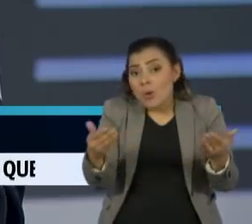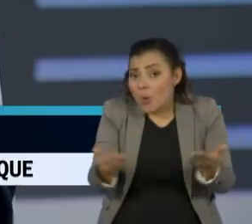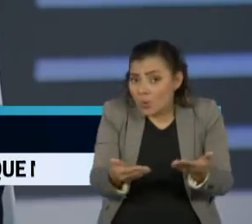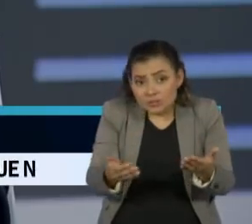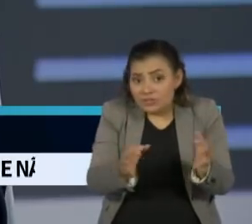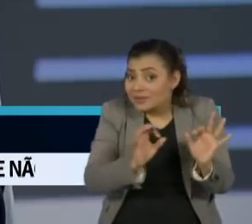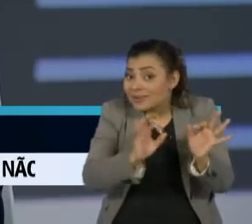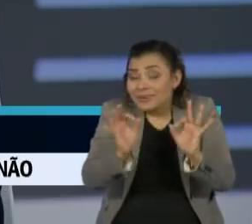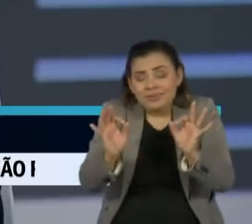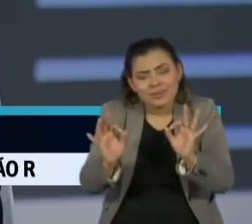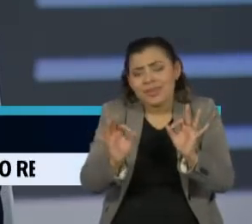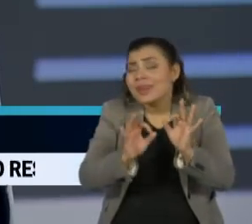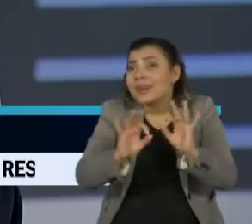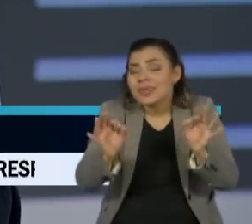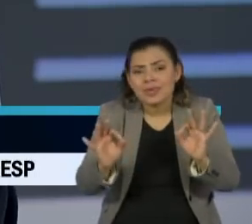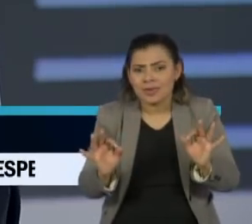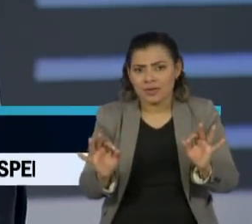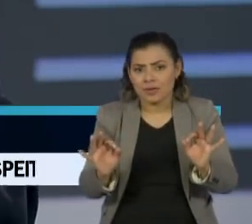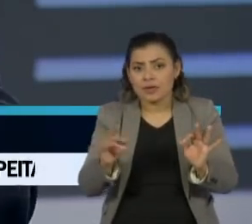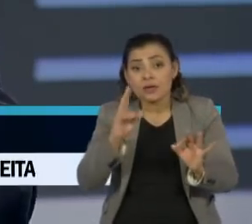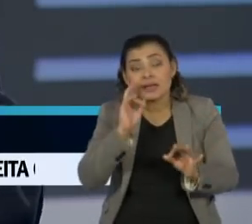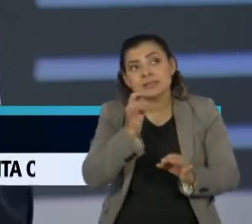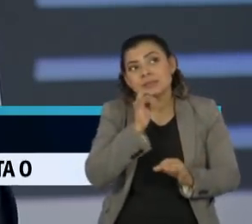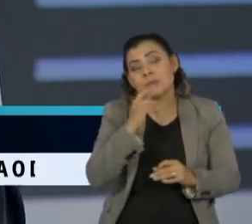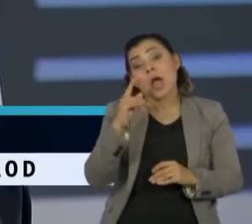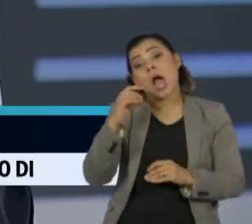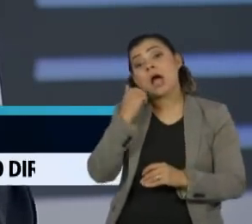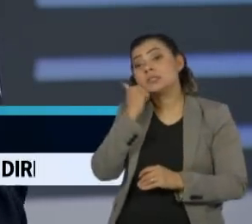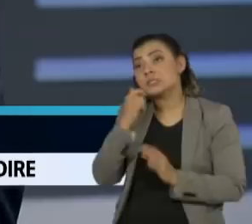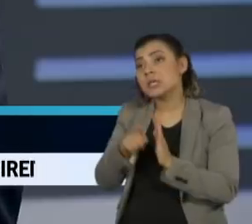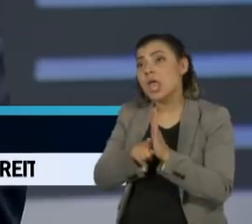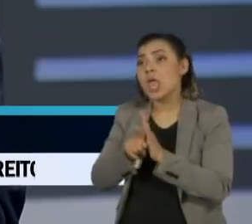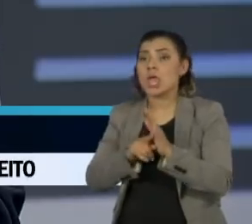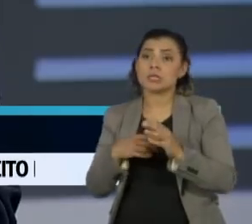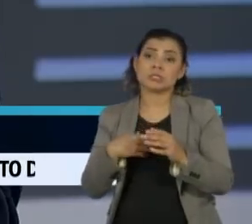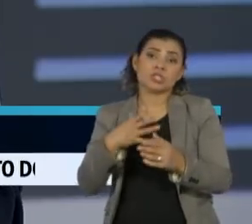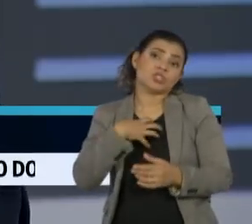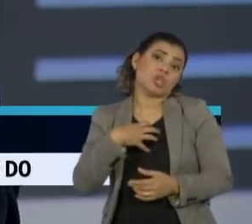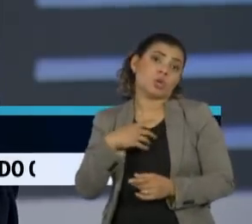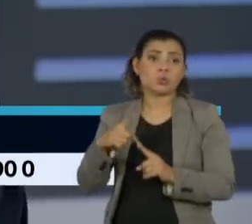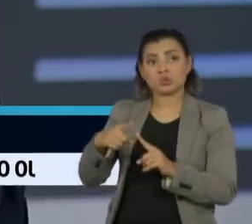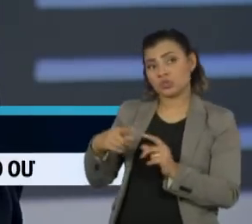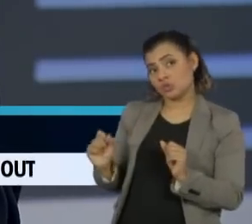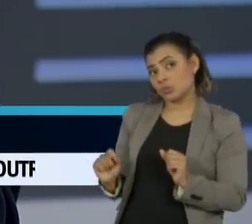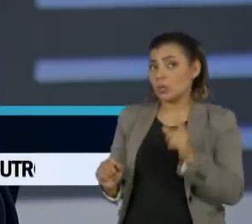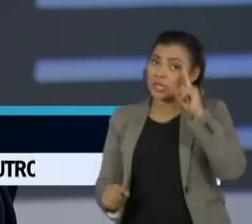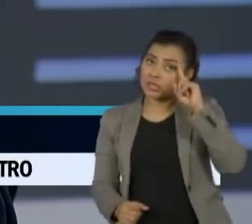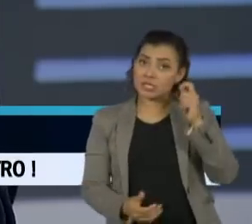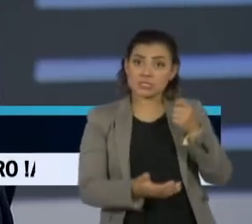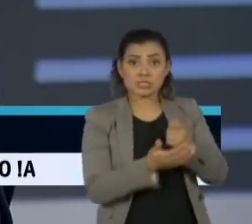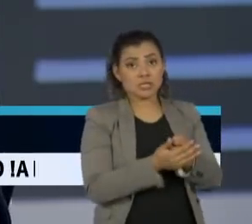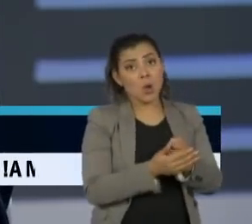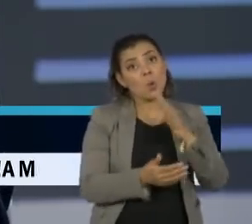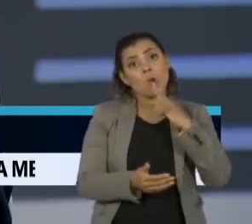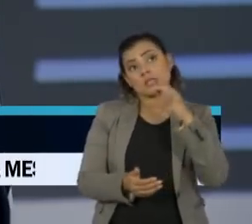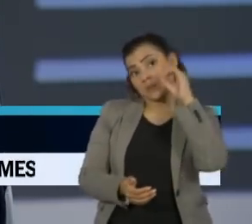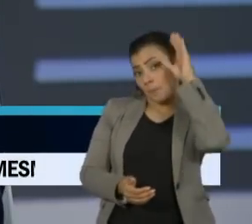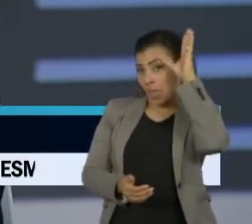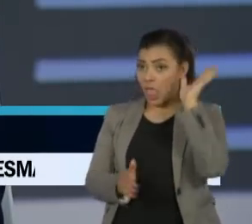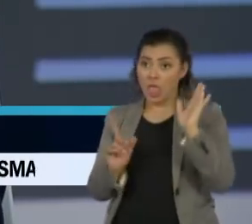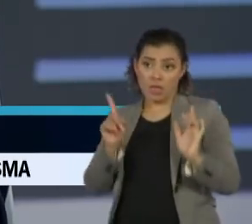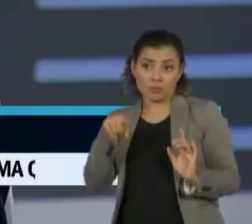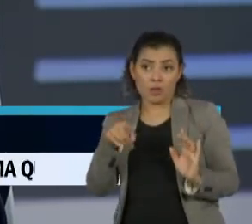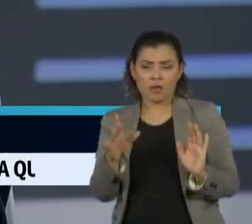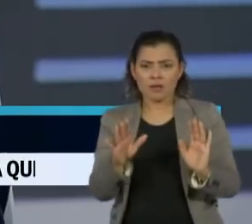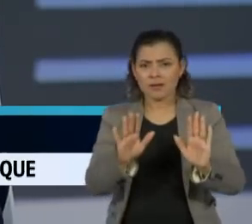você usa muito o fetiche da ciência, dos modelos, nós vamos tomar decisões basadas em conhecimento, mas os